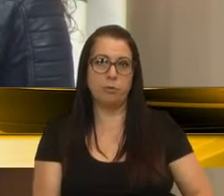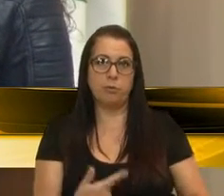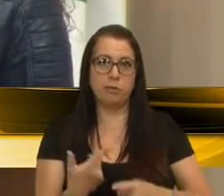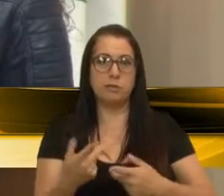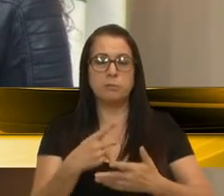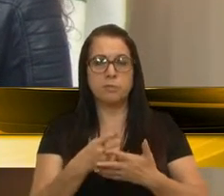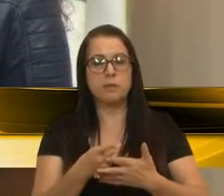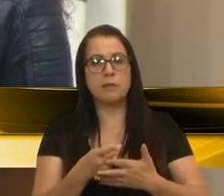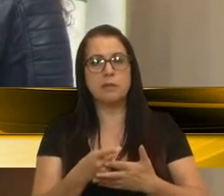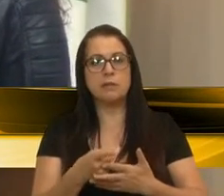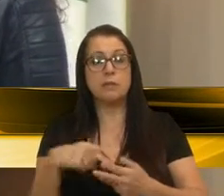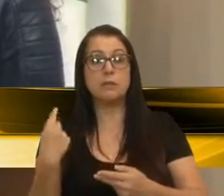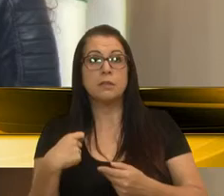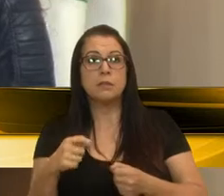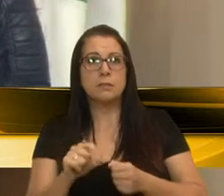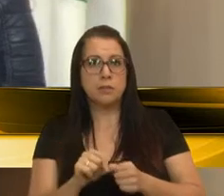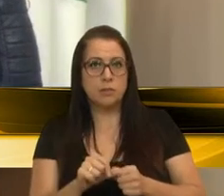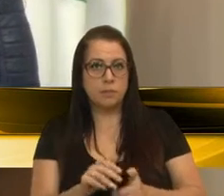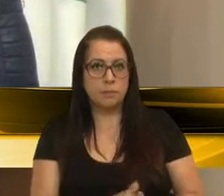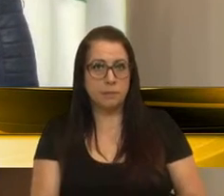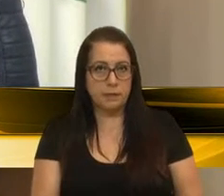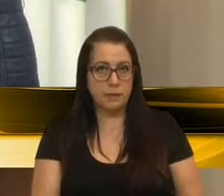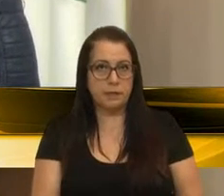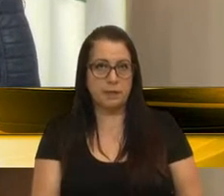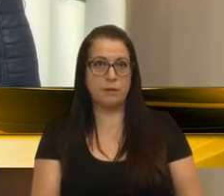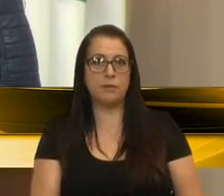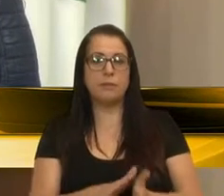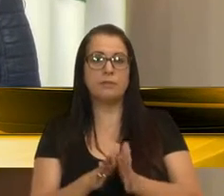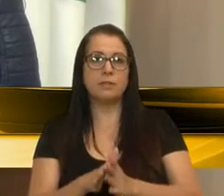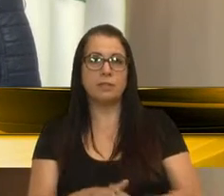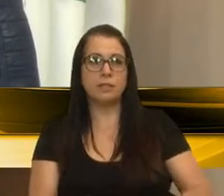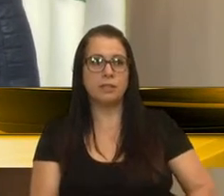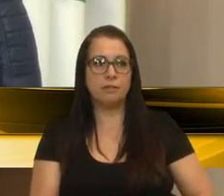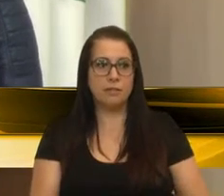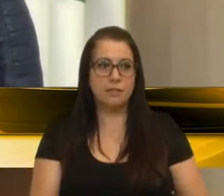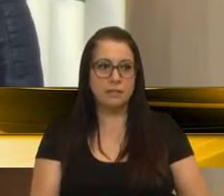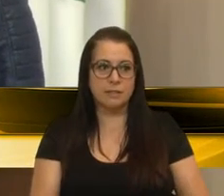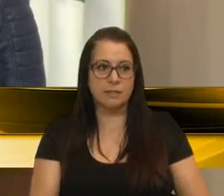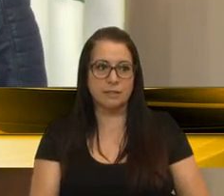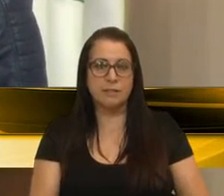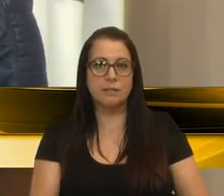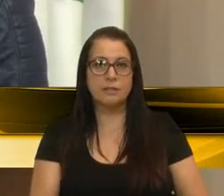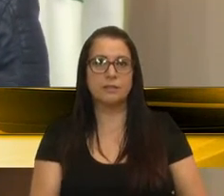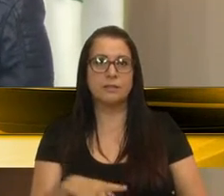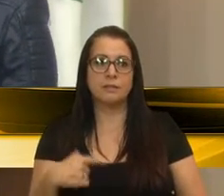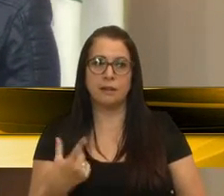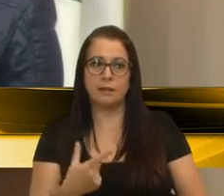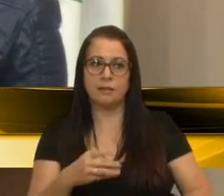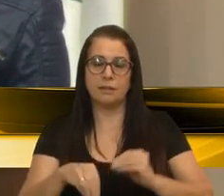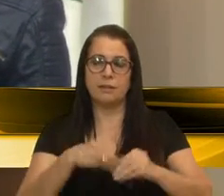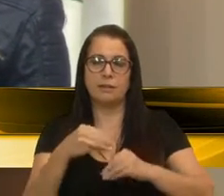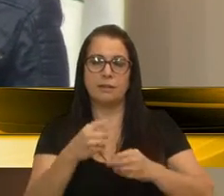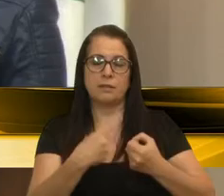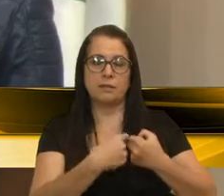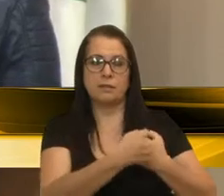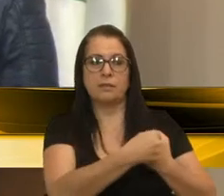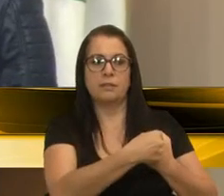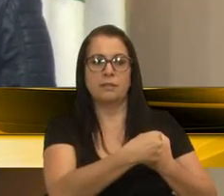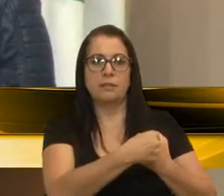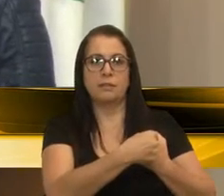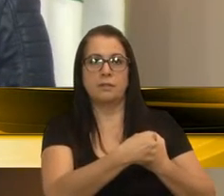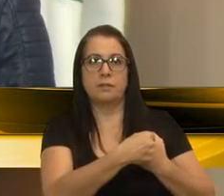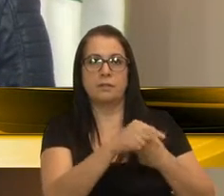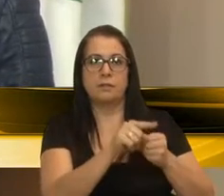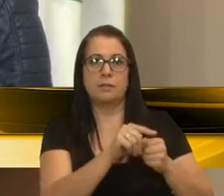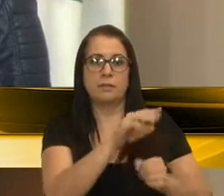nós precisamos diversificar a nossa matriz econômica. Isso é feito no mundo todo, em vários municípios. A gente não precisa ir